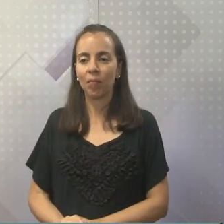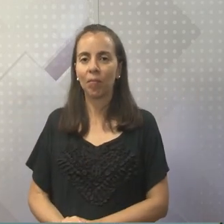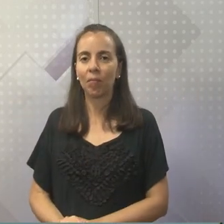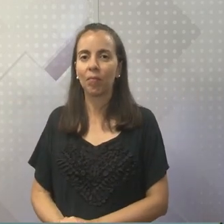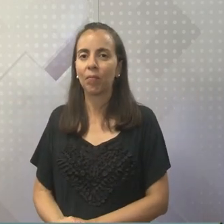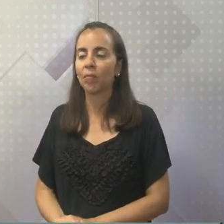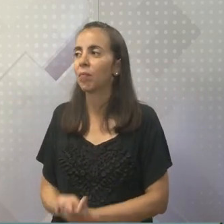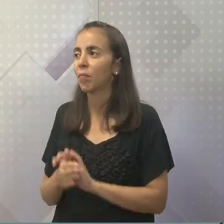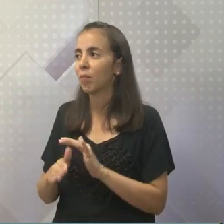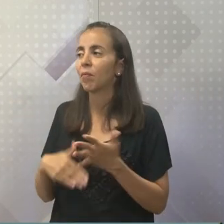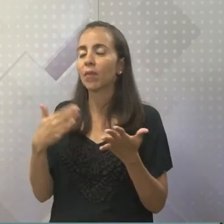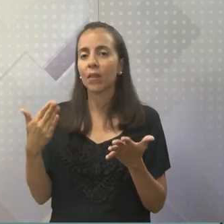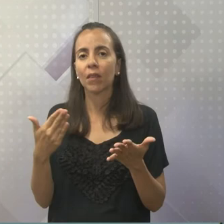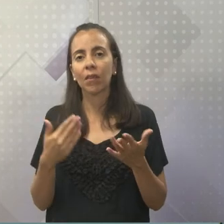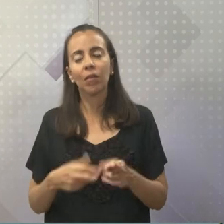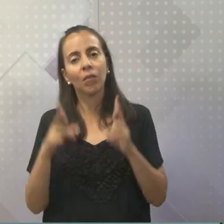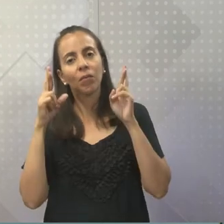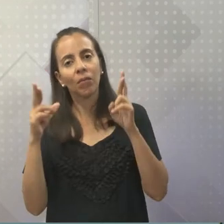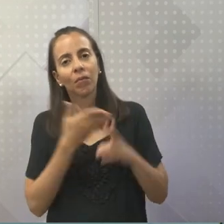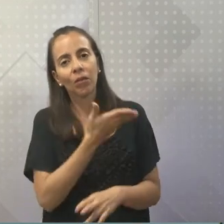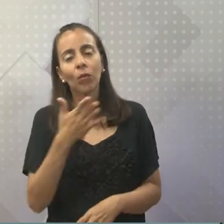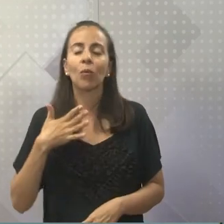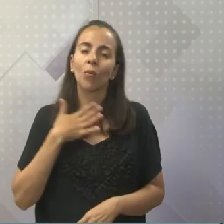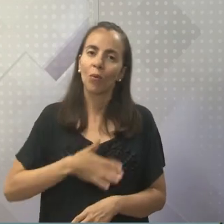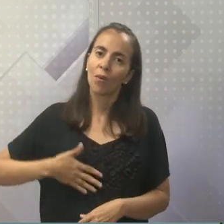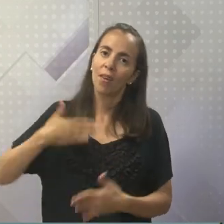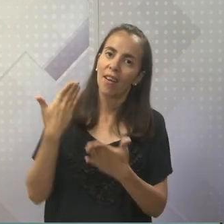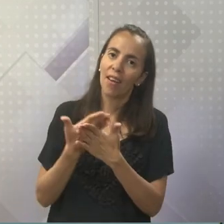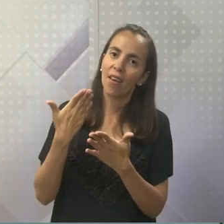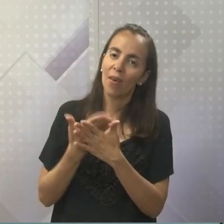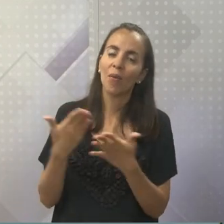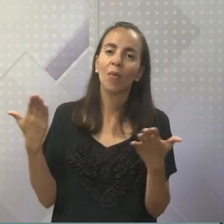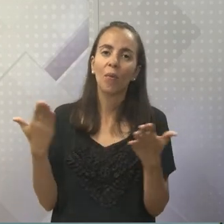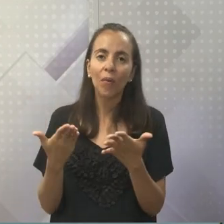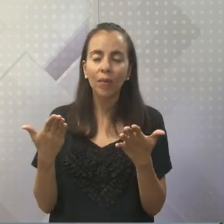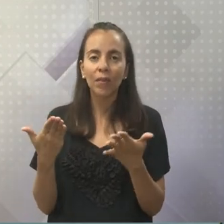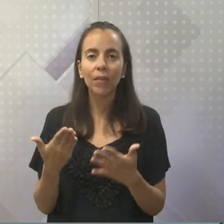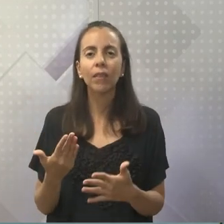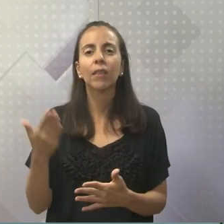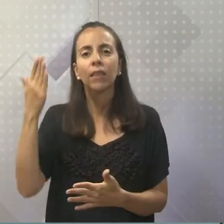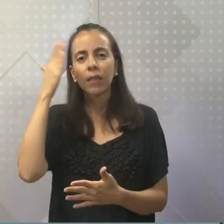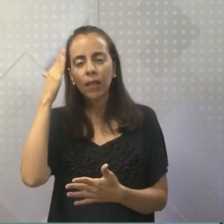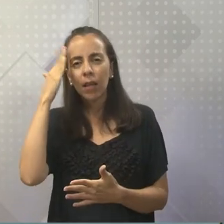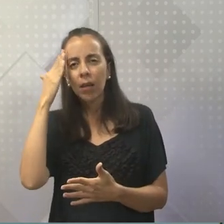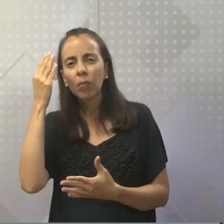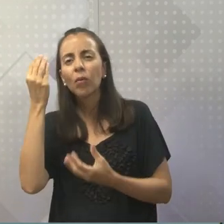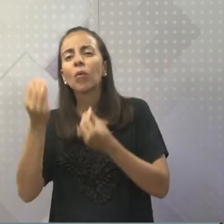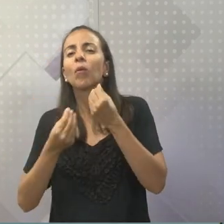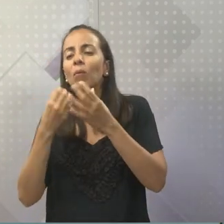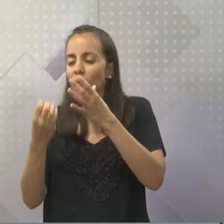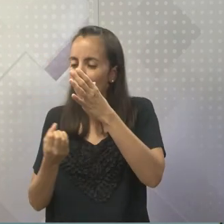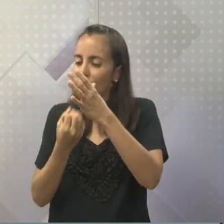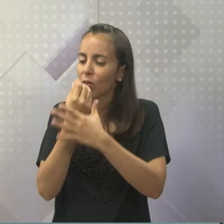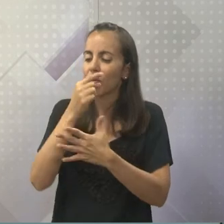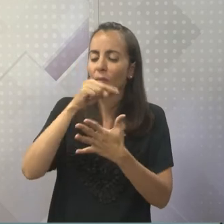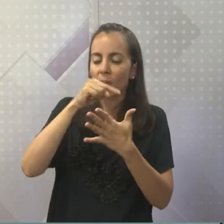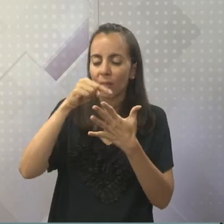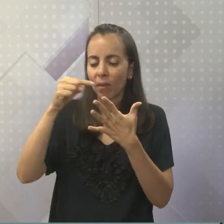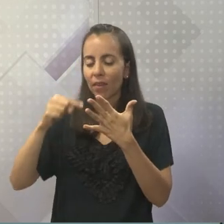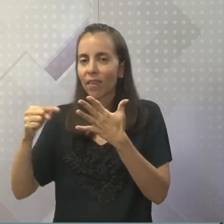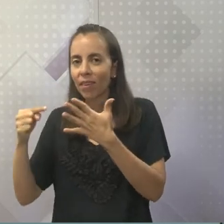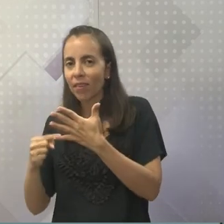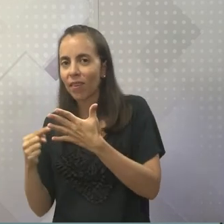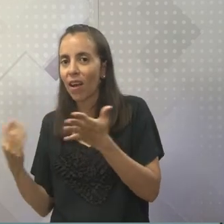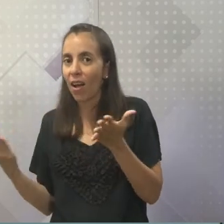Pois é, gente. Eu espero que vocês tenham gostado da aula. Agora vocês sabem de onde surgiu essas coisas. Vocês podem dar show em